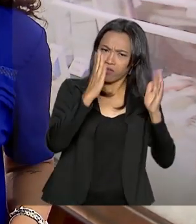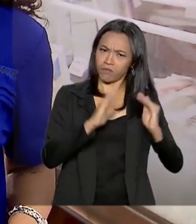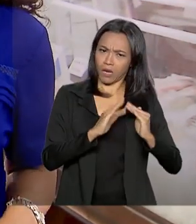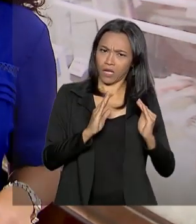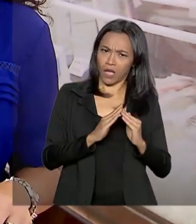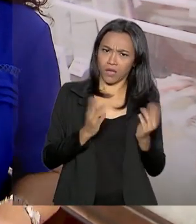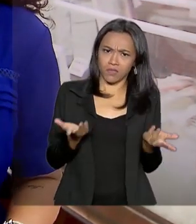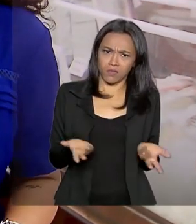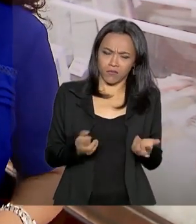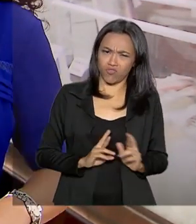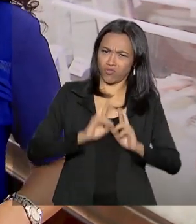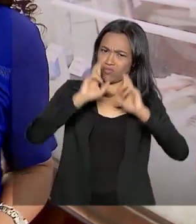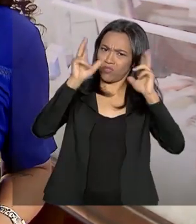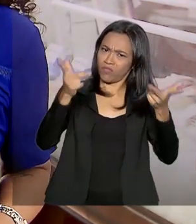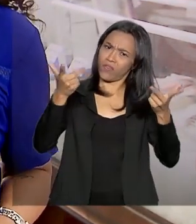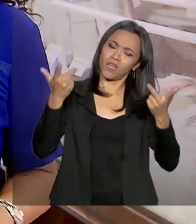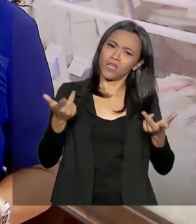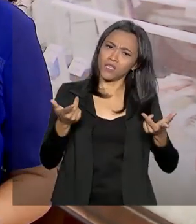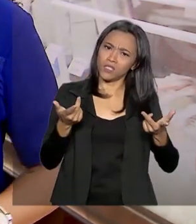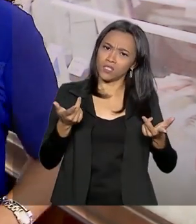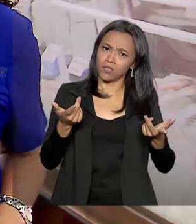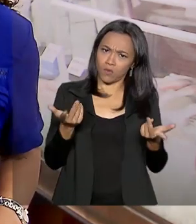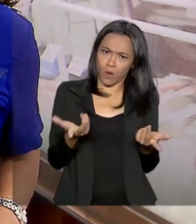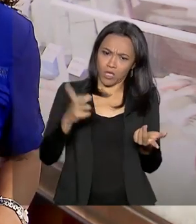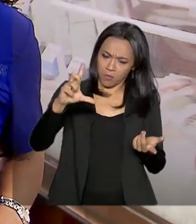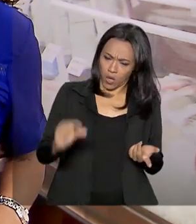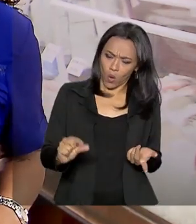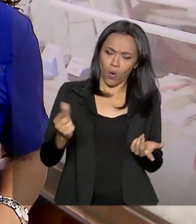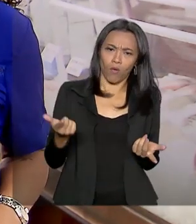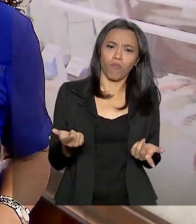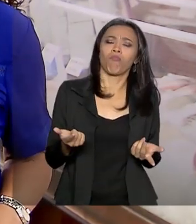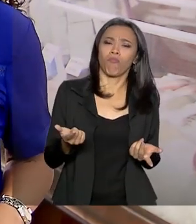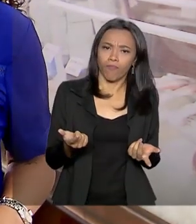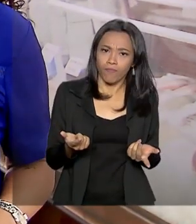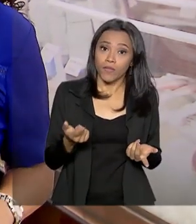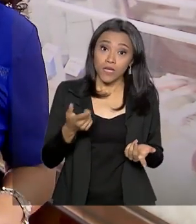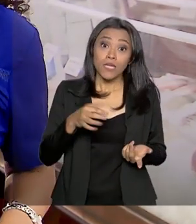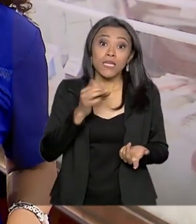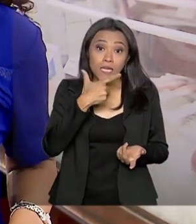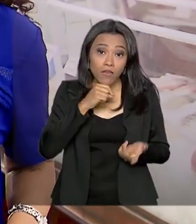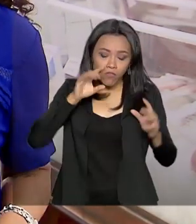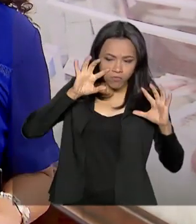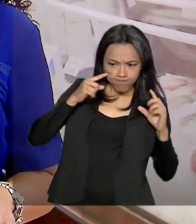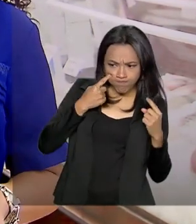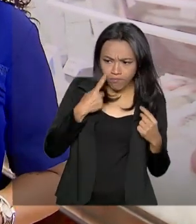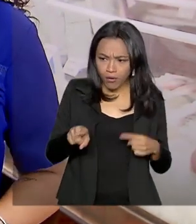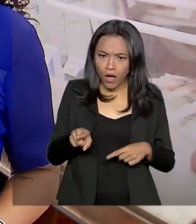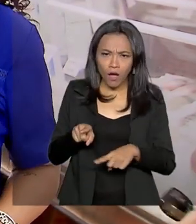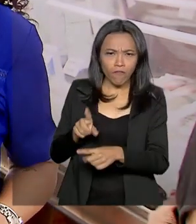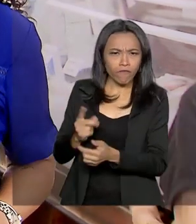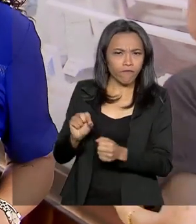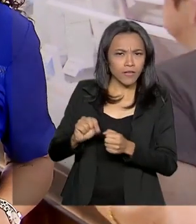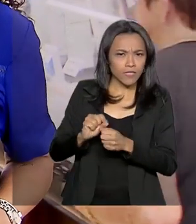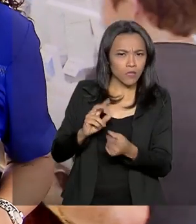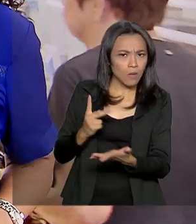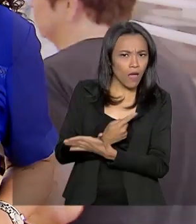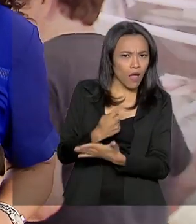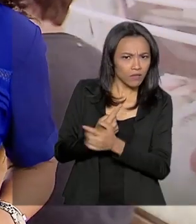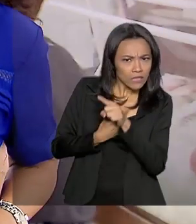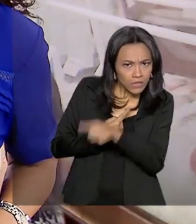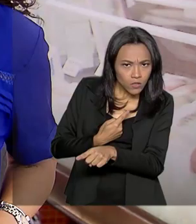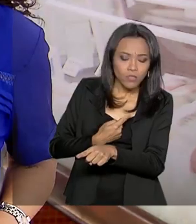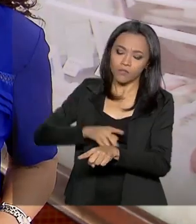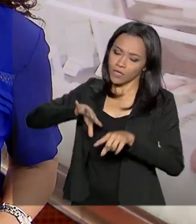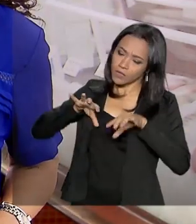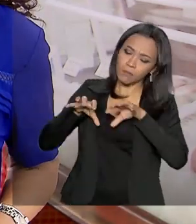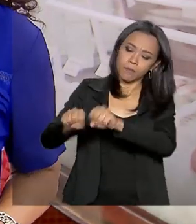uma espécie diferente de pescado, de menor valor. O comerciante que for pego cometendo esse tipo de fraude está sujeito